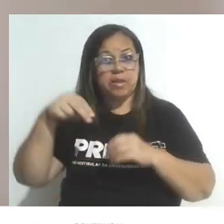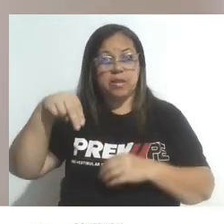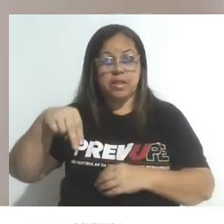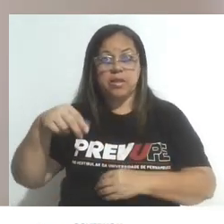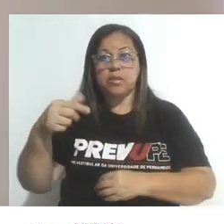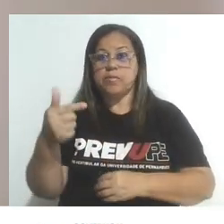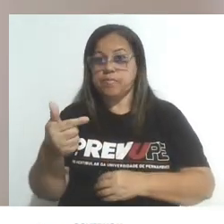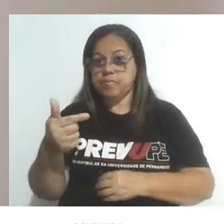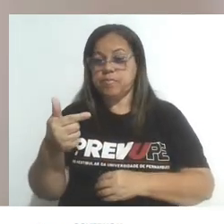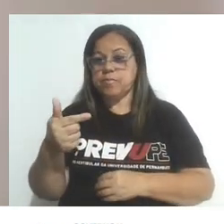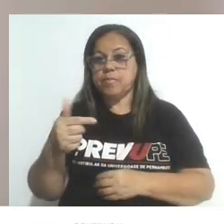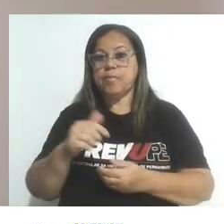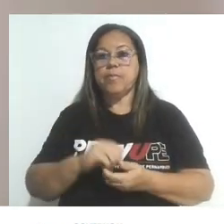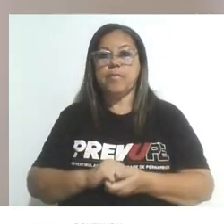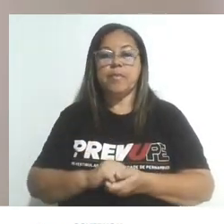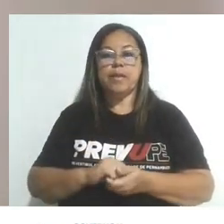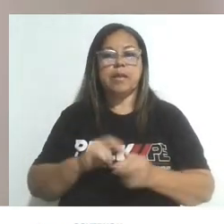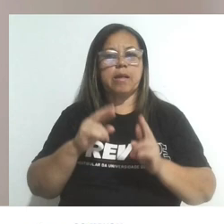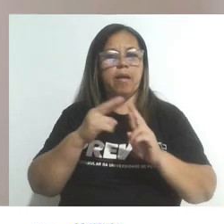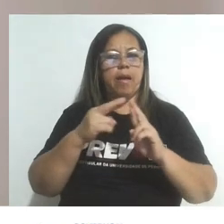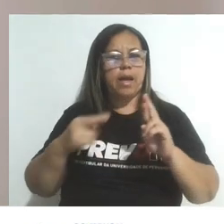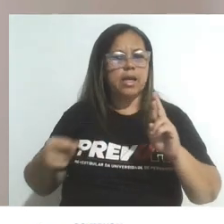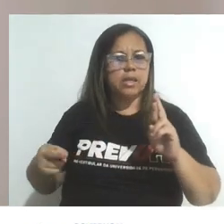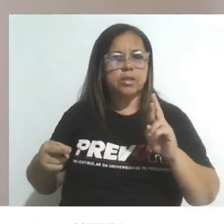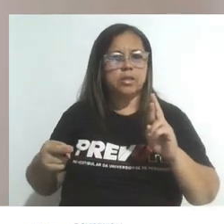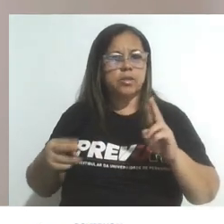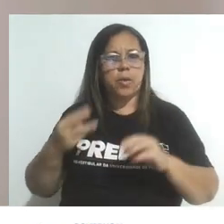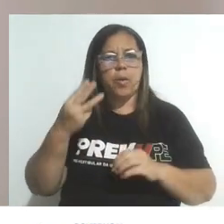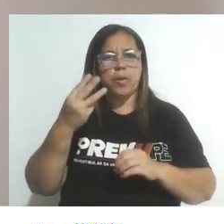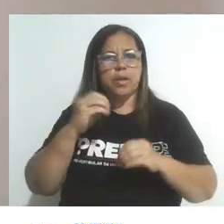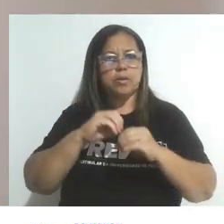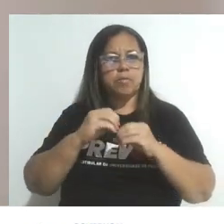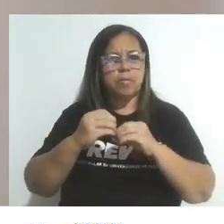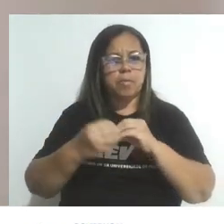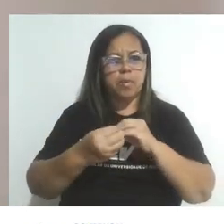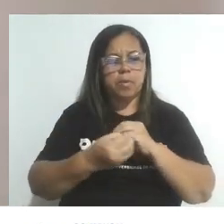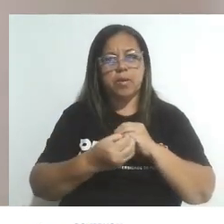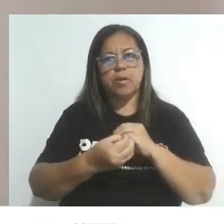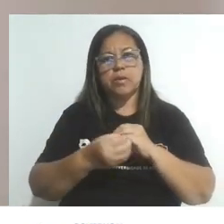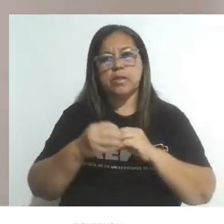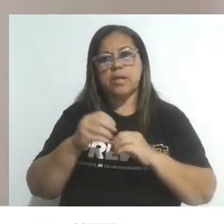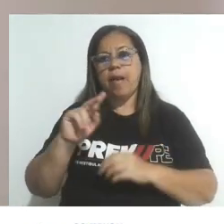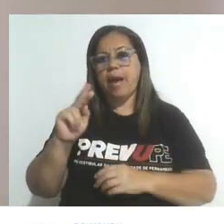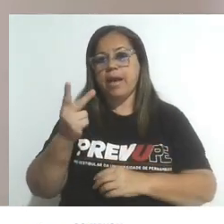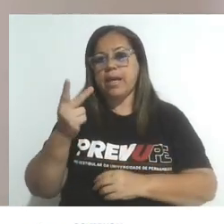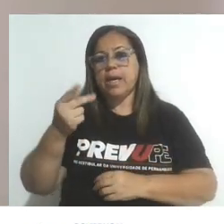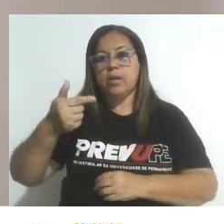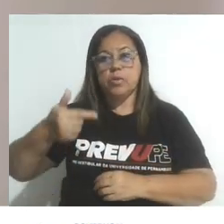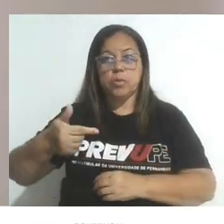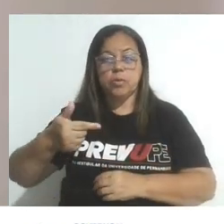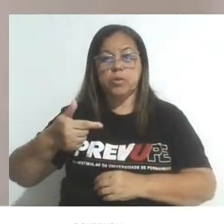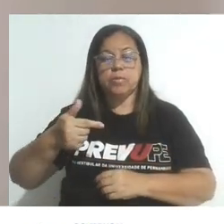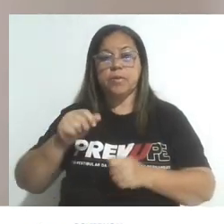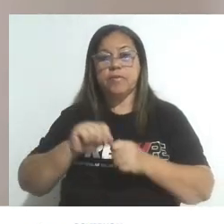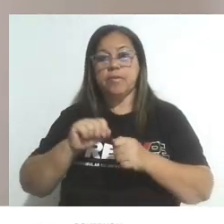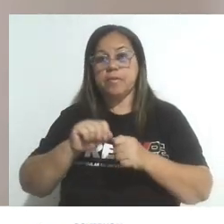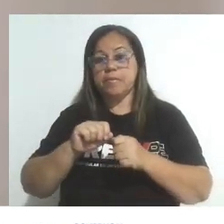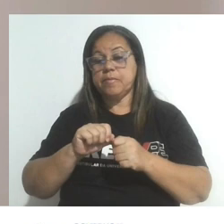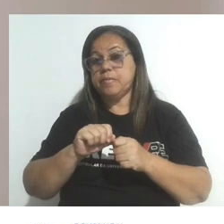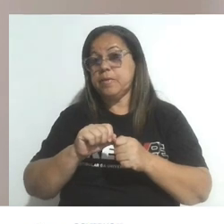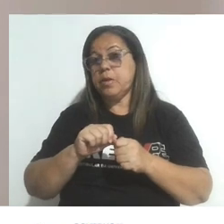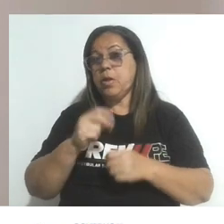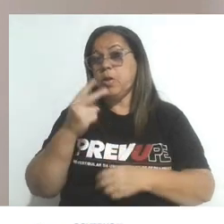N2, reagindo com 3 moles de hidrogênio, H2, para formar 2 moles de